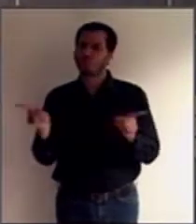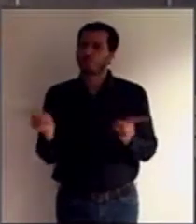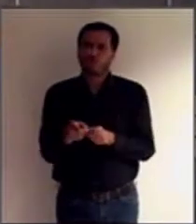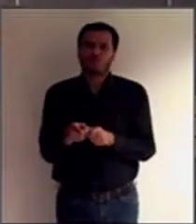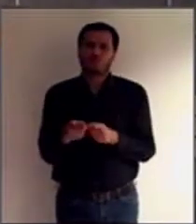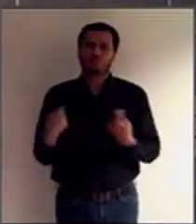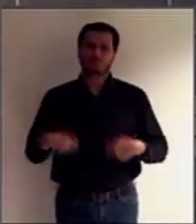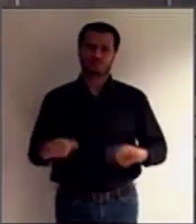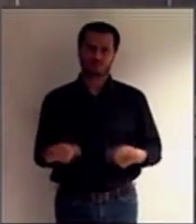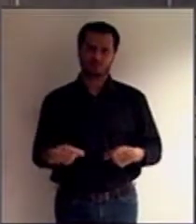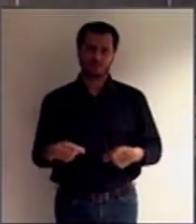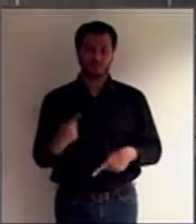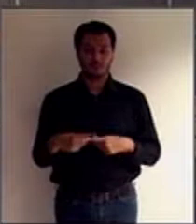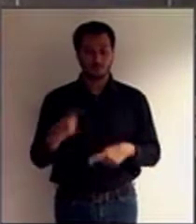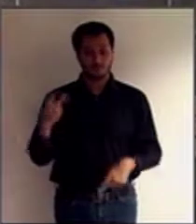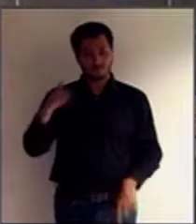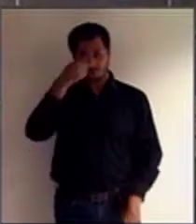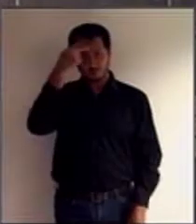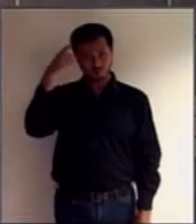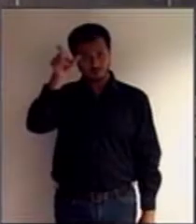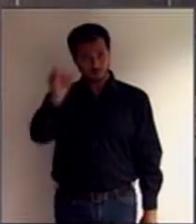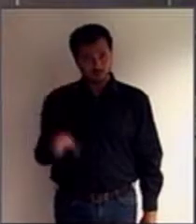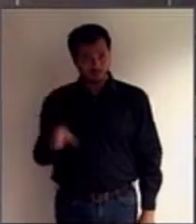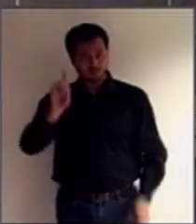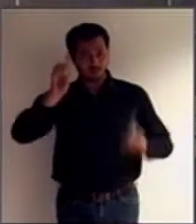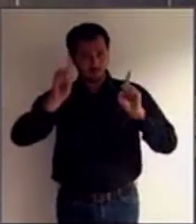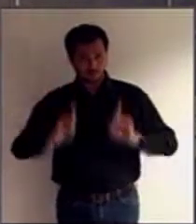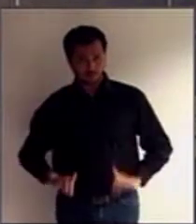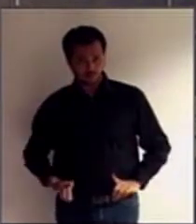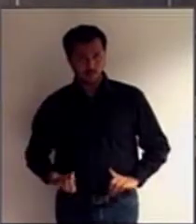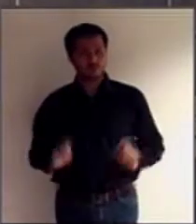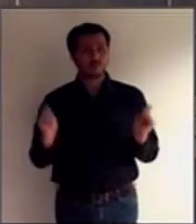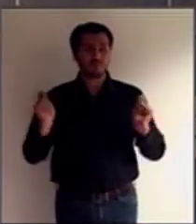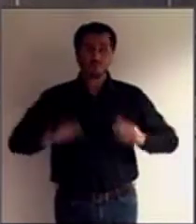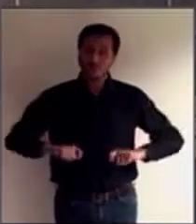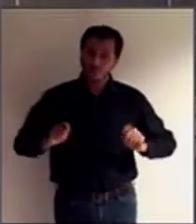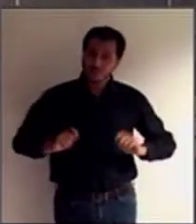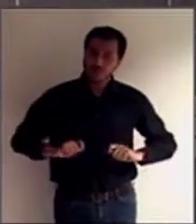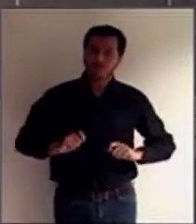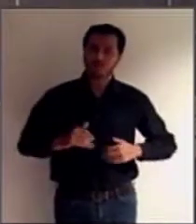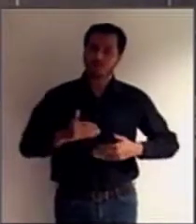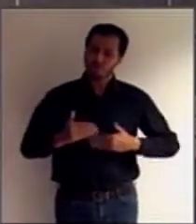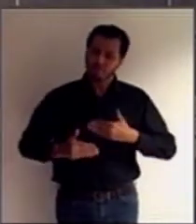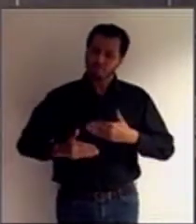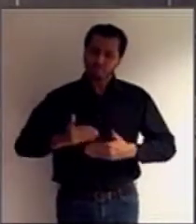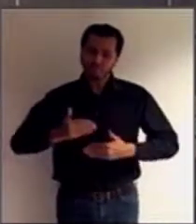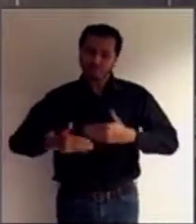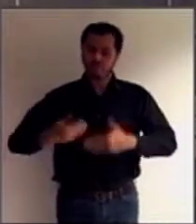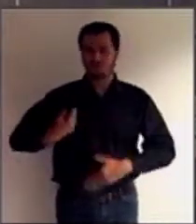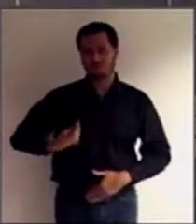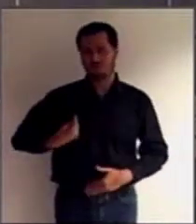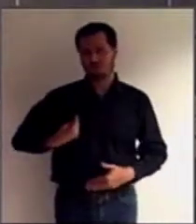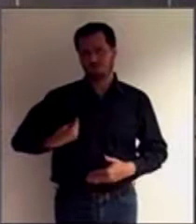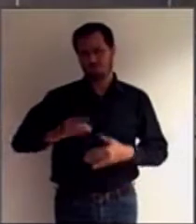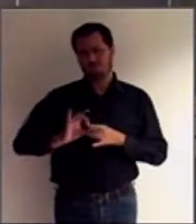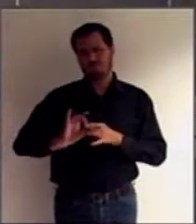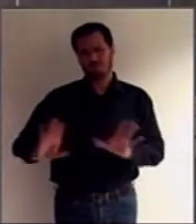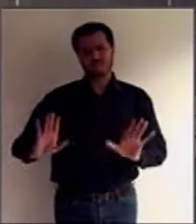ela pode continuar o seu processo de desenvolvimento. Pode ser a ela